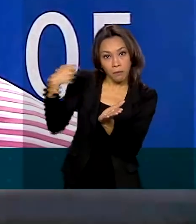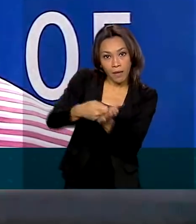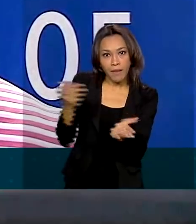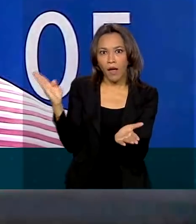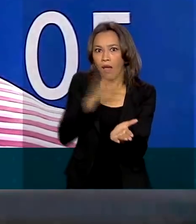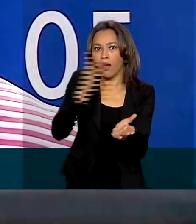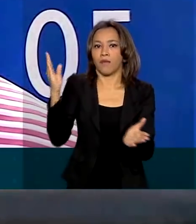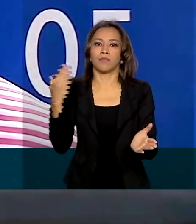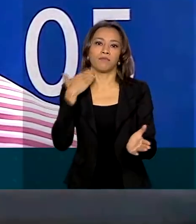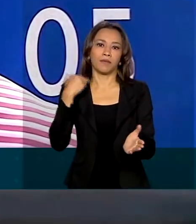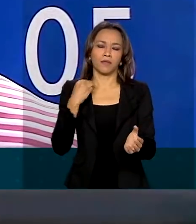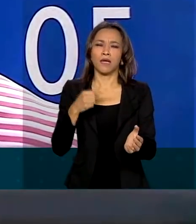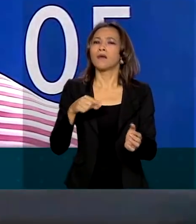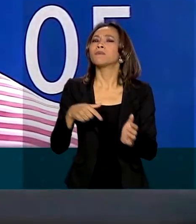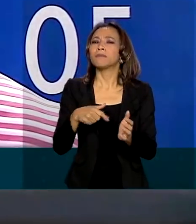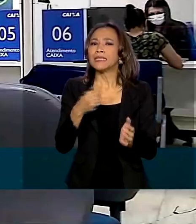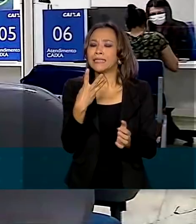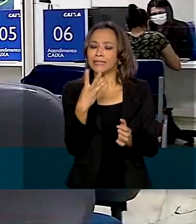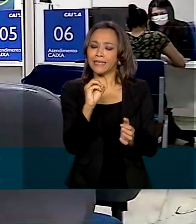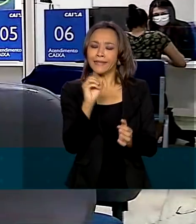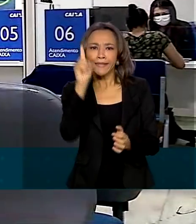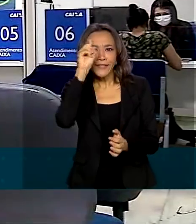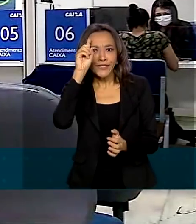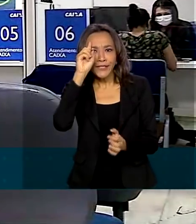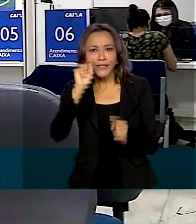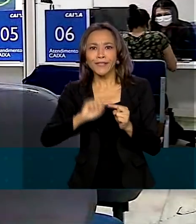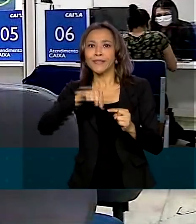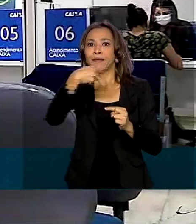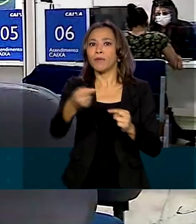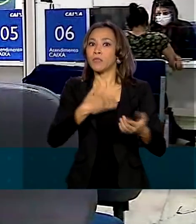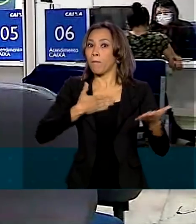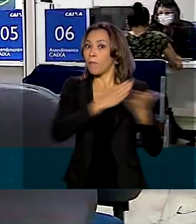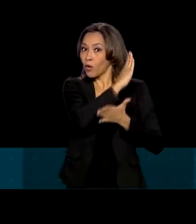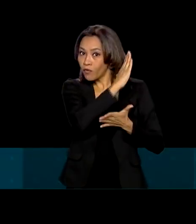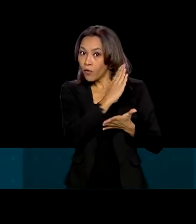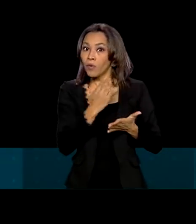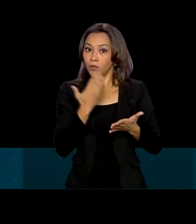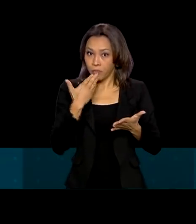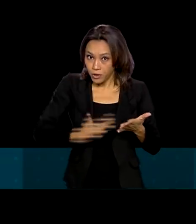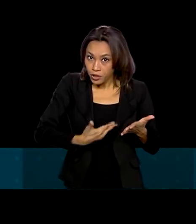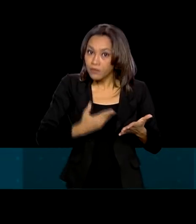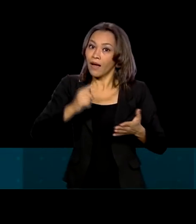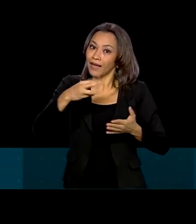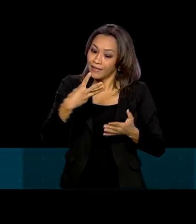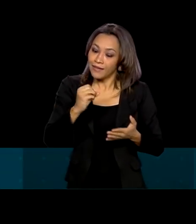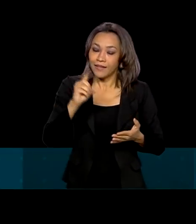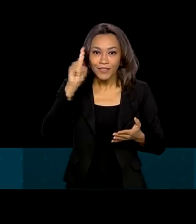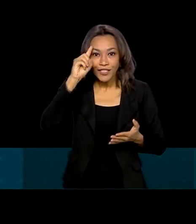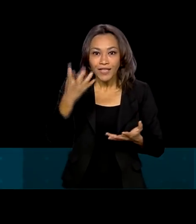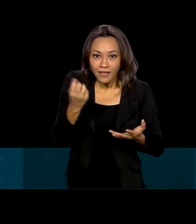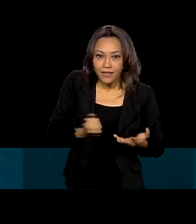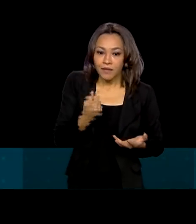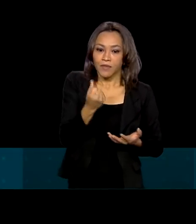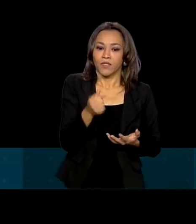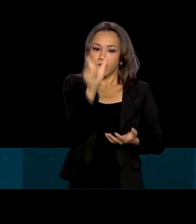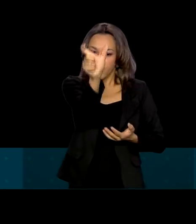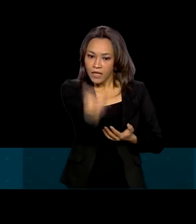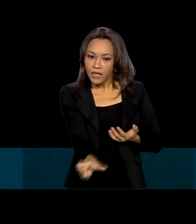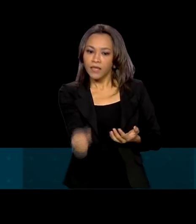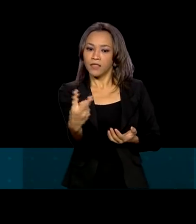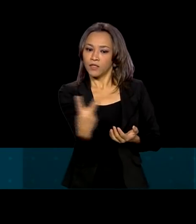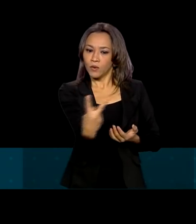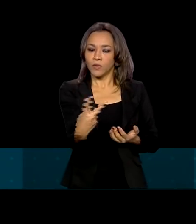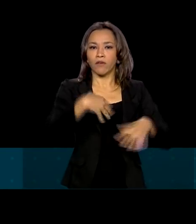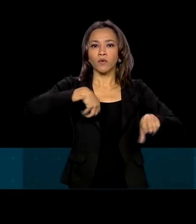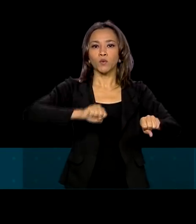rápido, saem até 30 dias após a aprovação do pedido. Hugo Carvalho e a mulher estavam numa